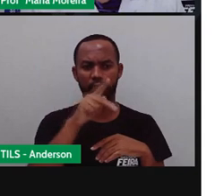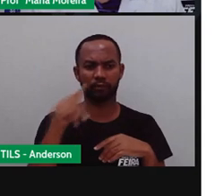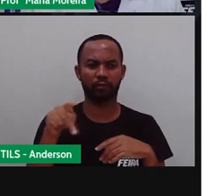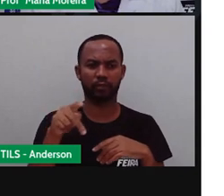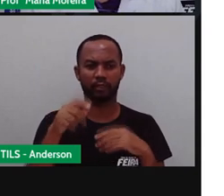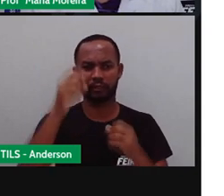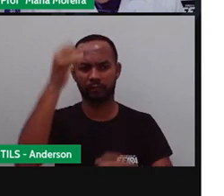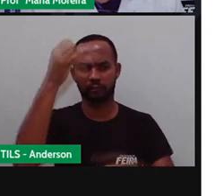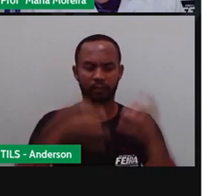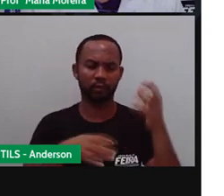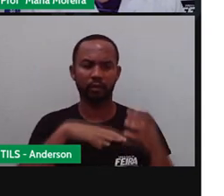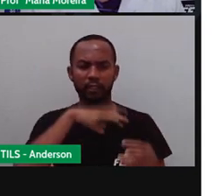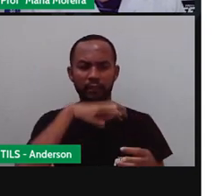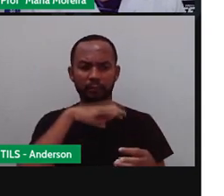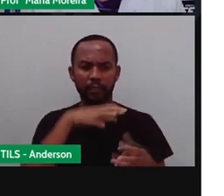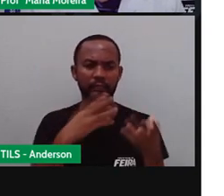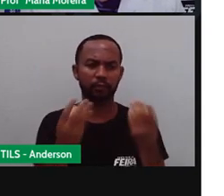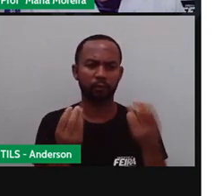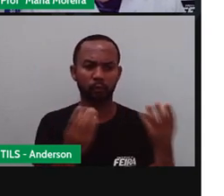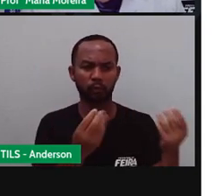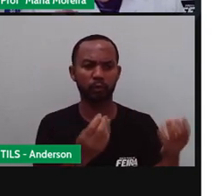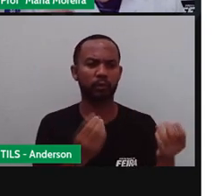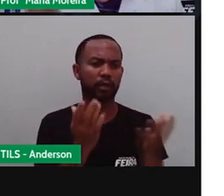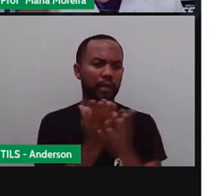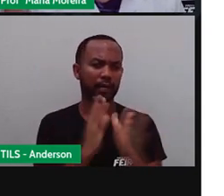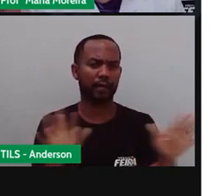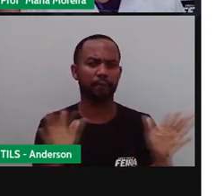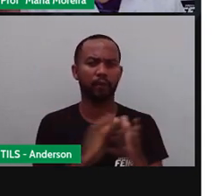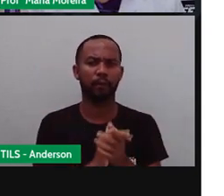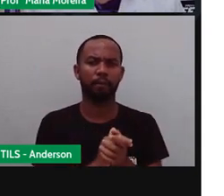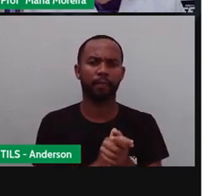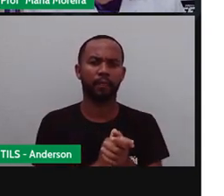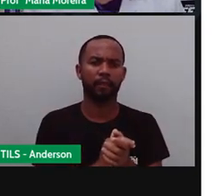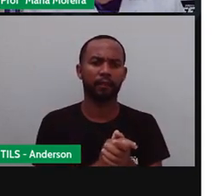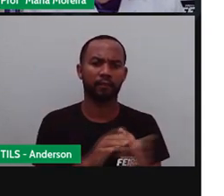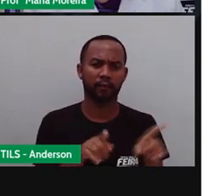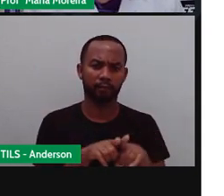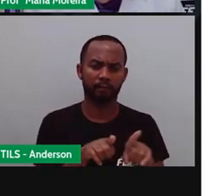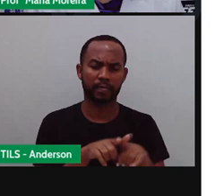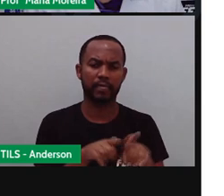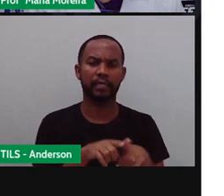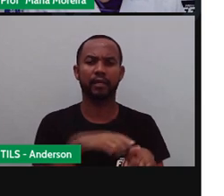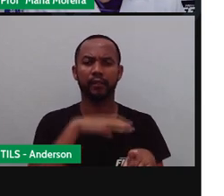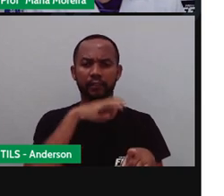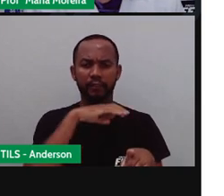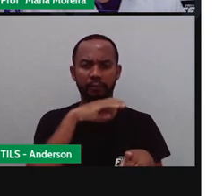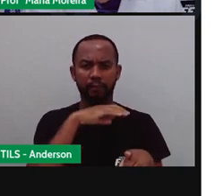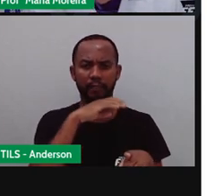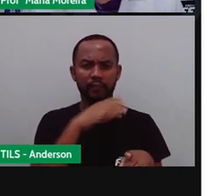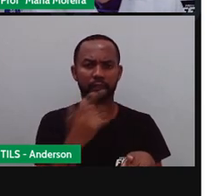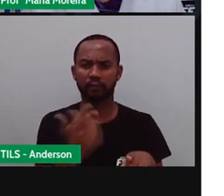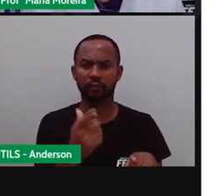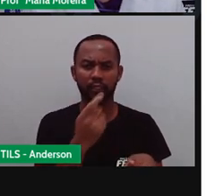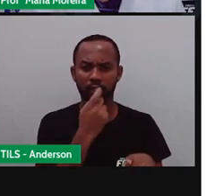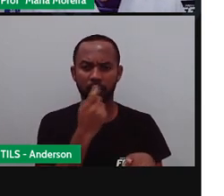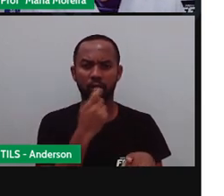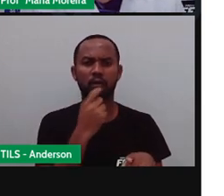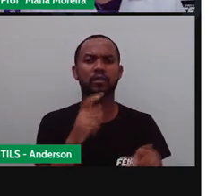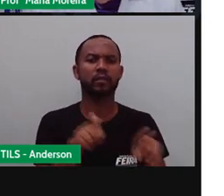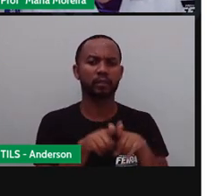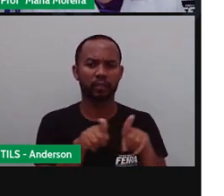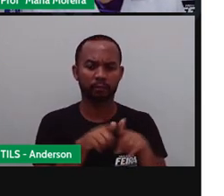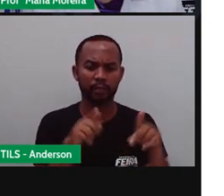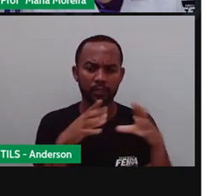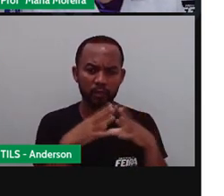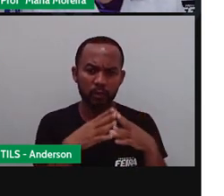extinção de animais? Pois é. Os animais invertebrados também, eles entram o quê? Em extinção. E por que